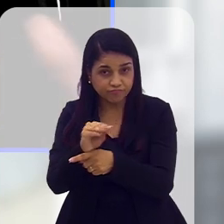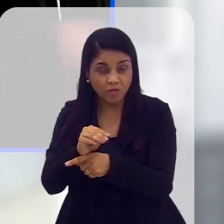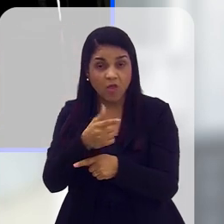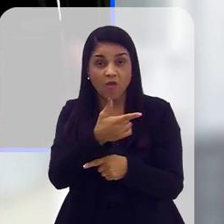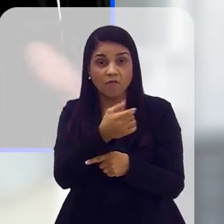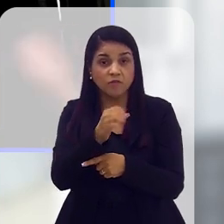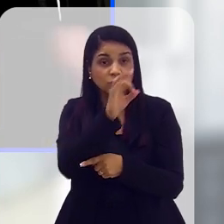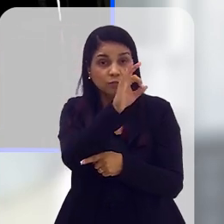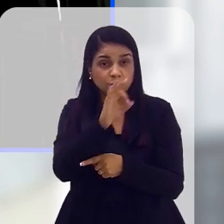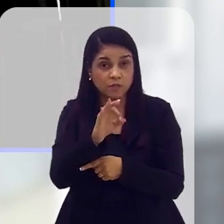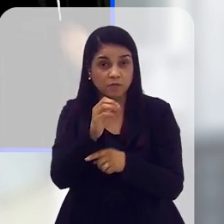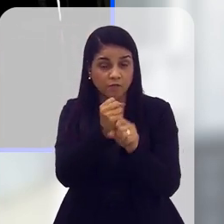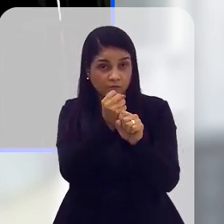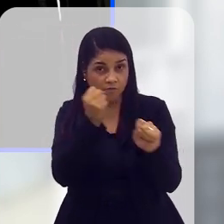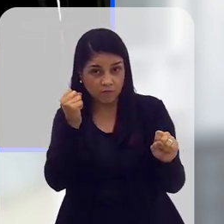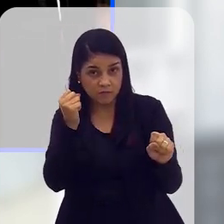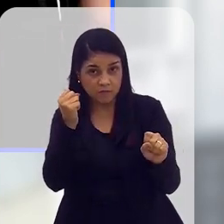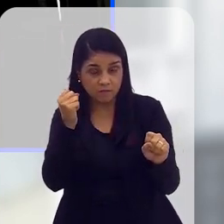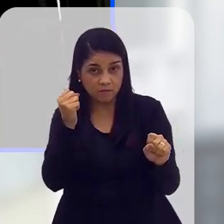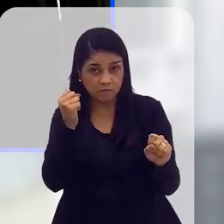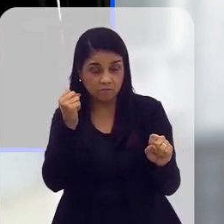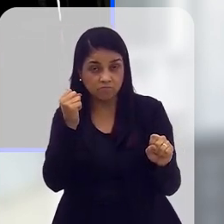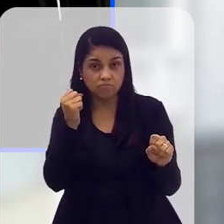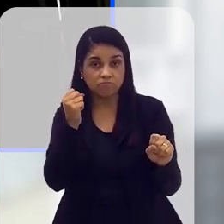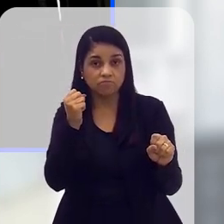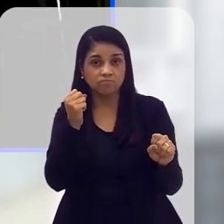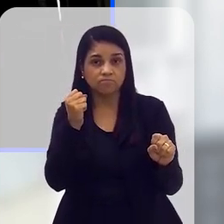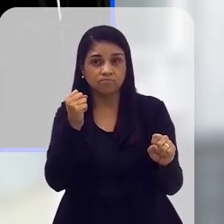No Estado de São Paulo, você tem que ter 20% da sua fazenda